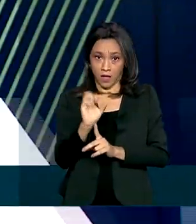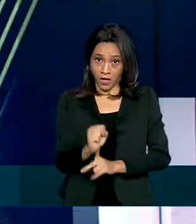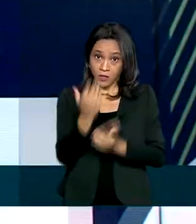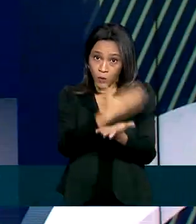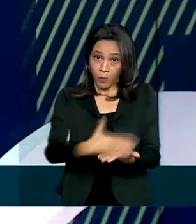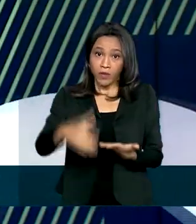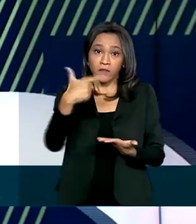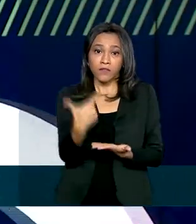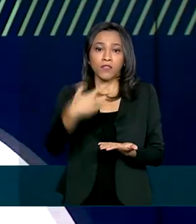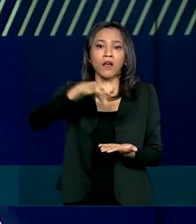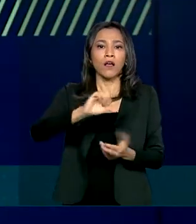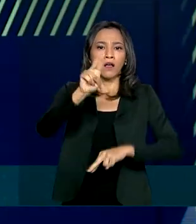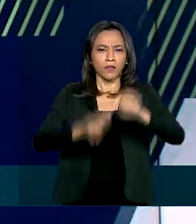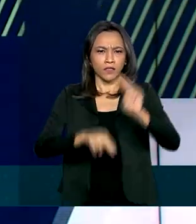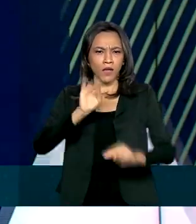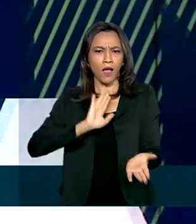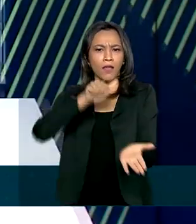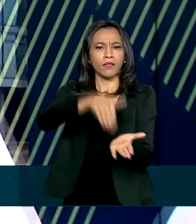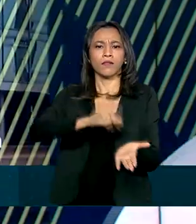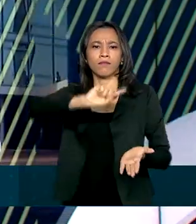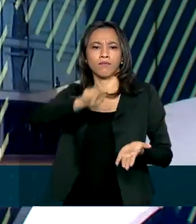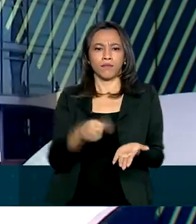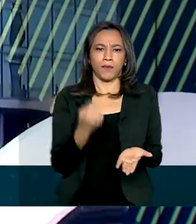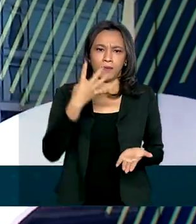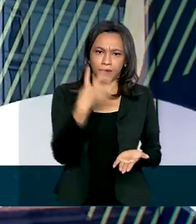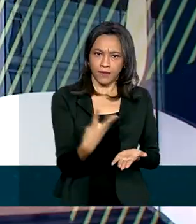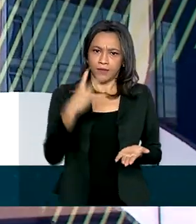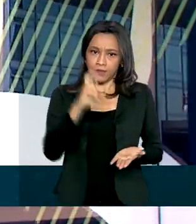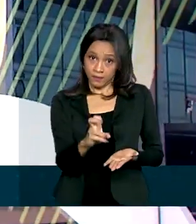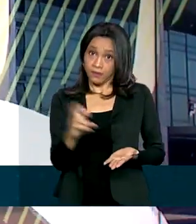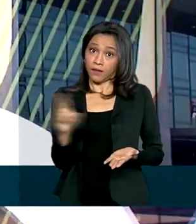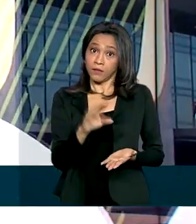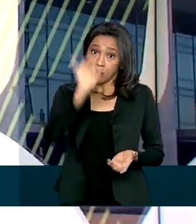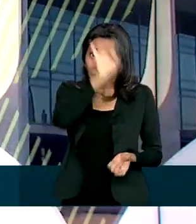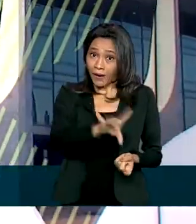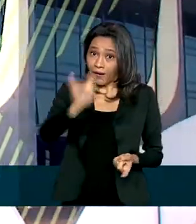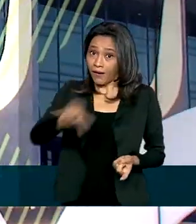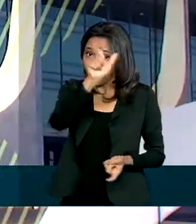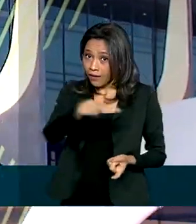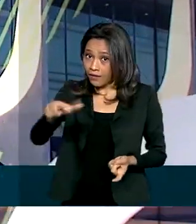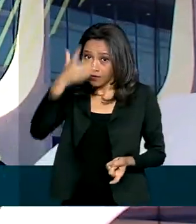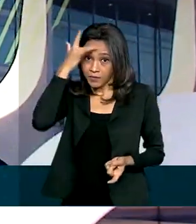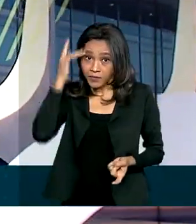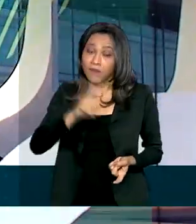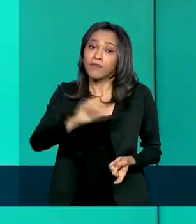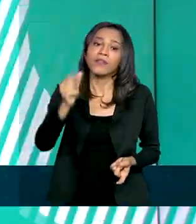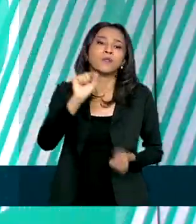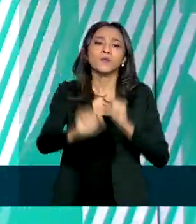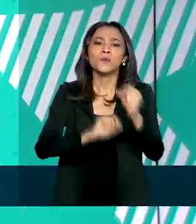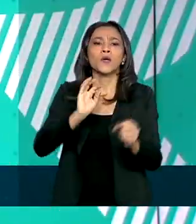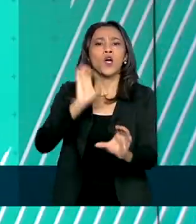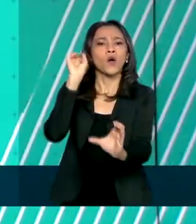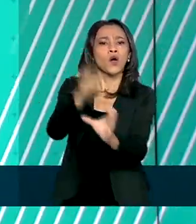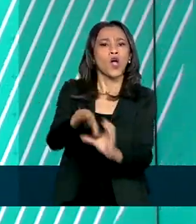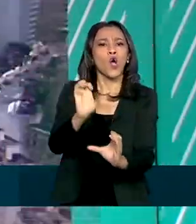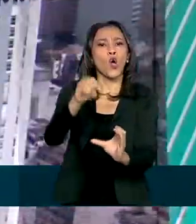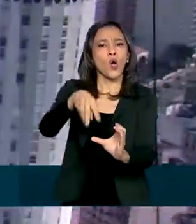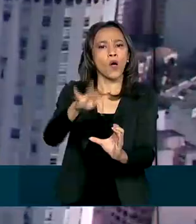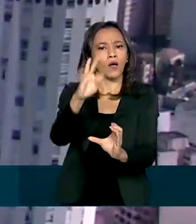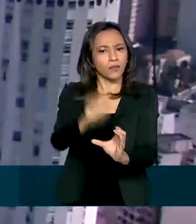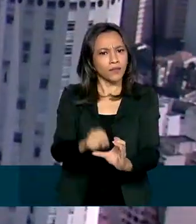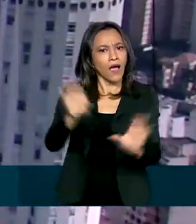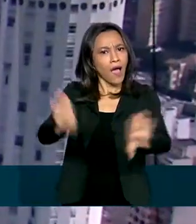junho. O valor é de até R$.045,00 por trabalhador. O pagamento será realizado por meio de conta digital, aberta